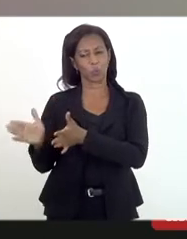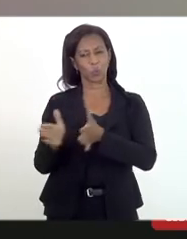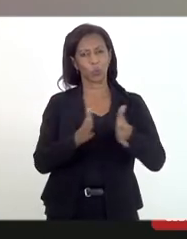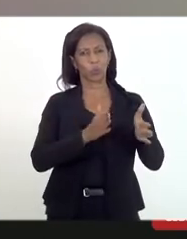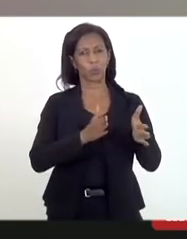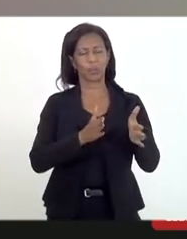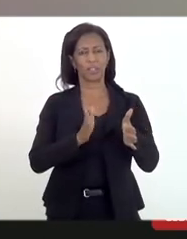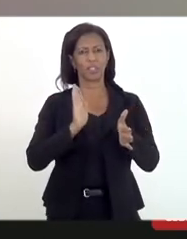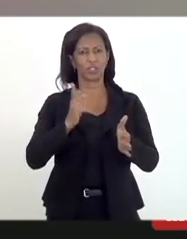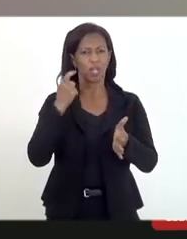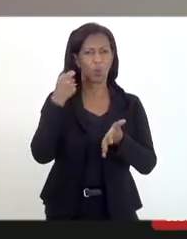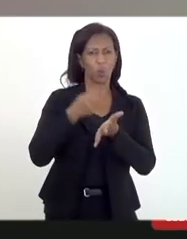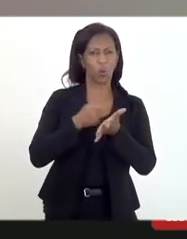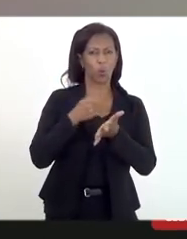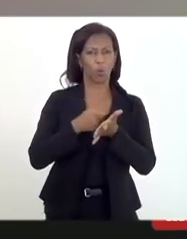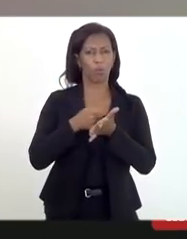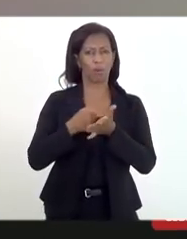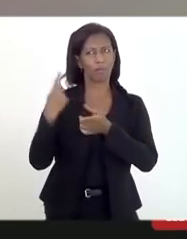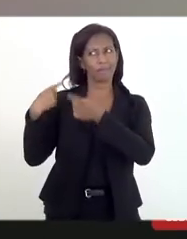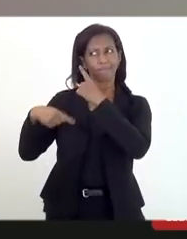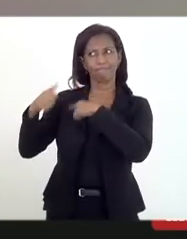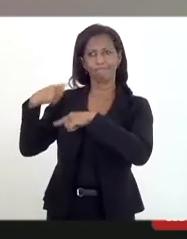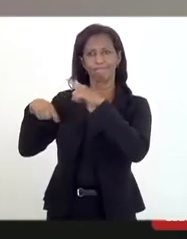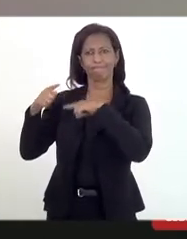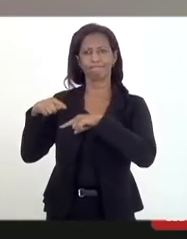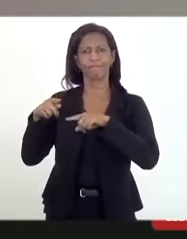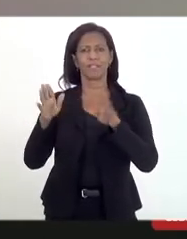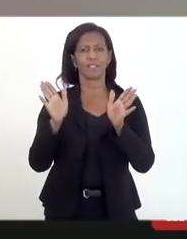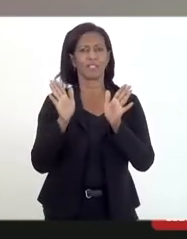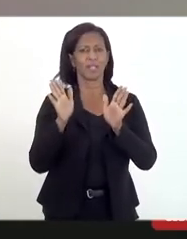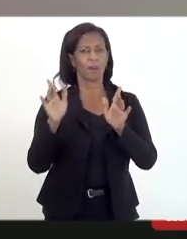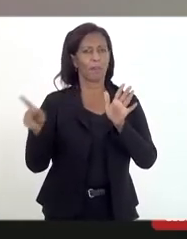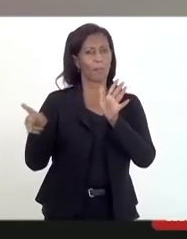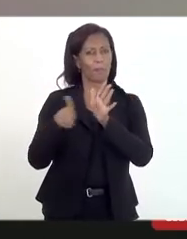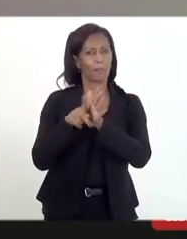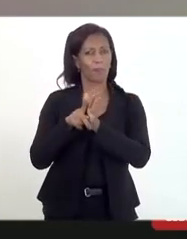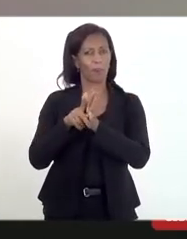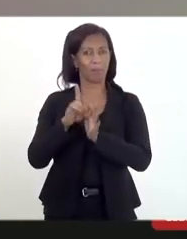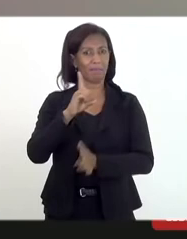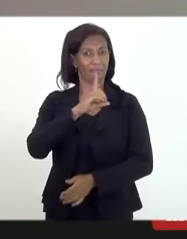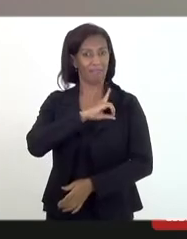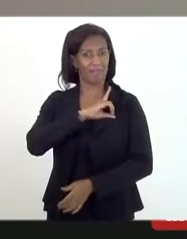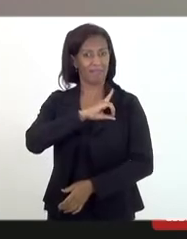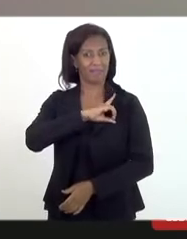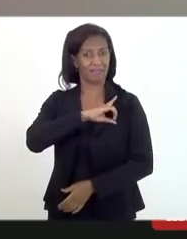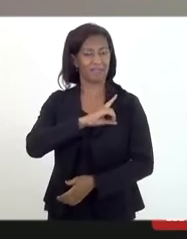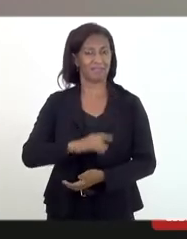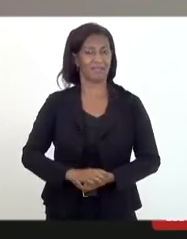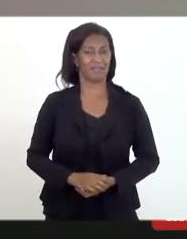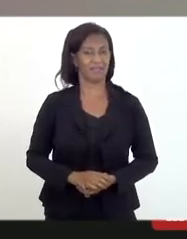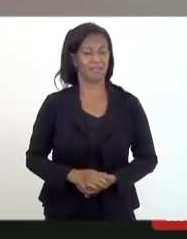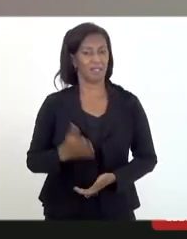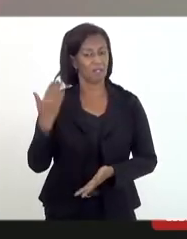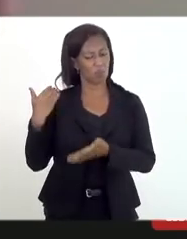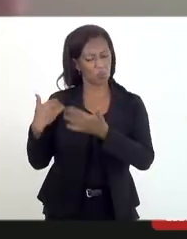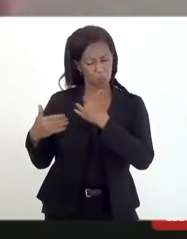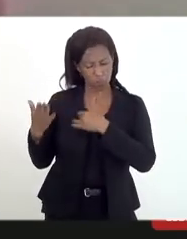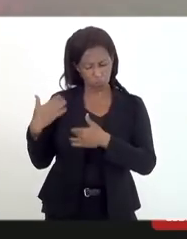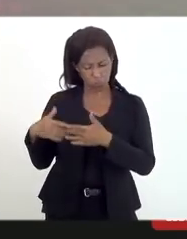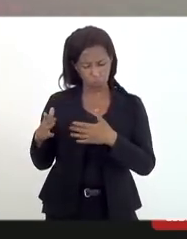E a gente já cobrava, já, naquela época, a instalação de uma delegacia especializada. E, à época,